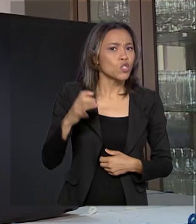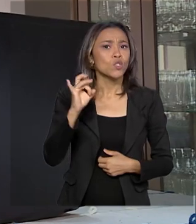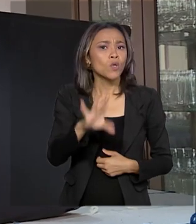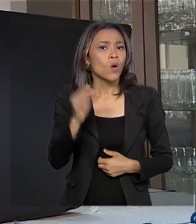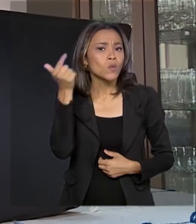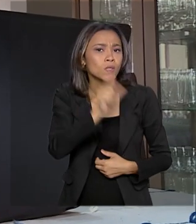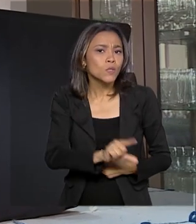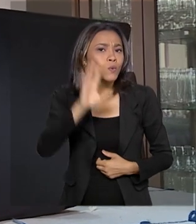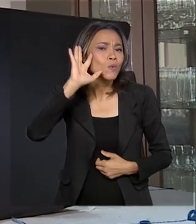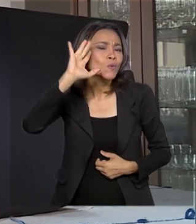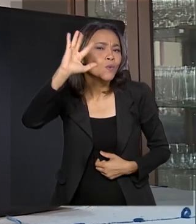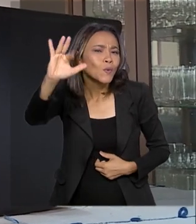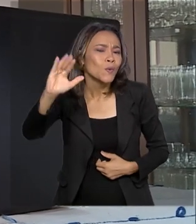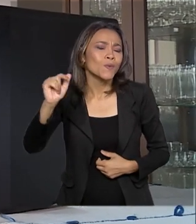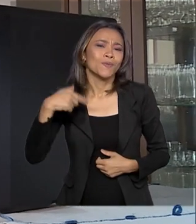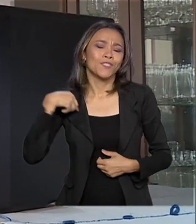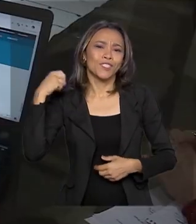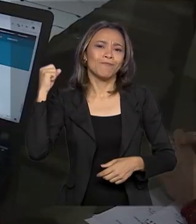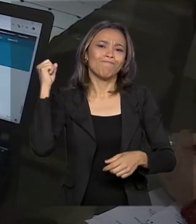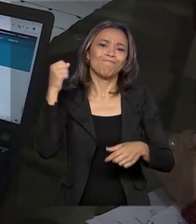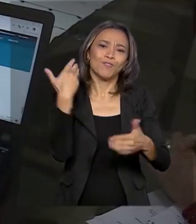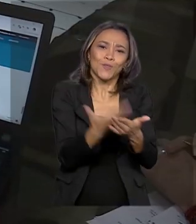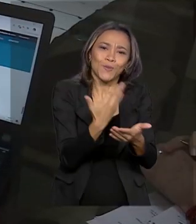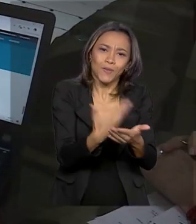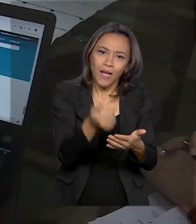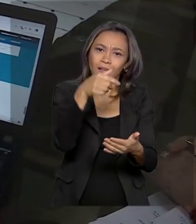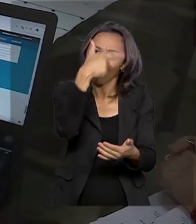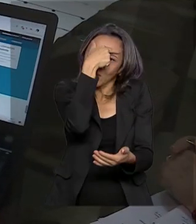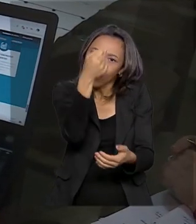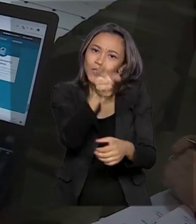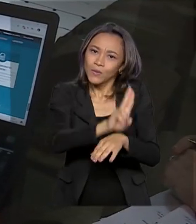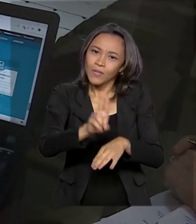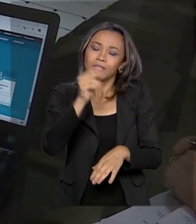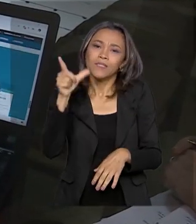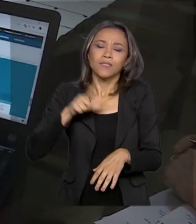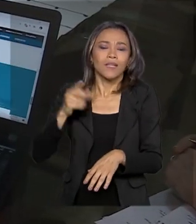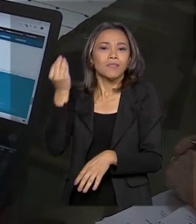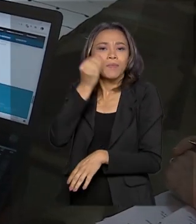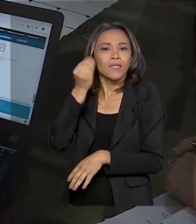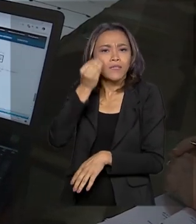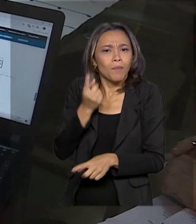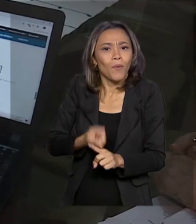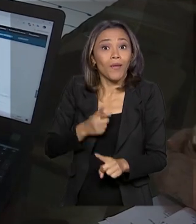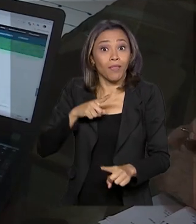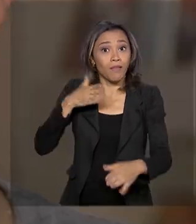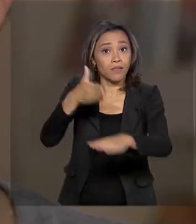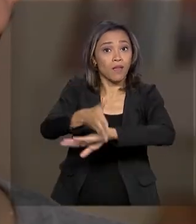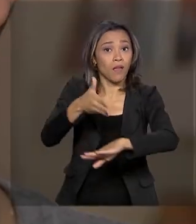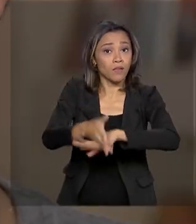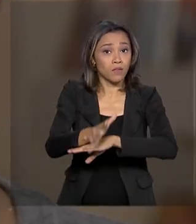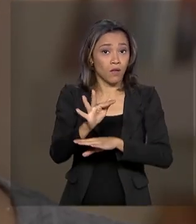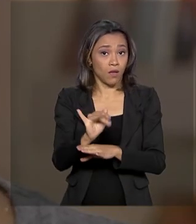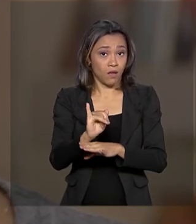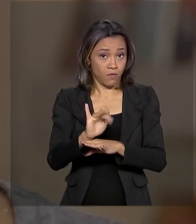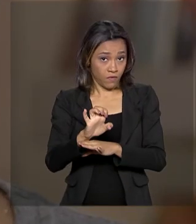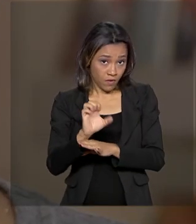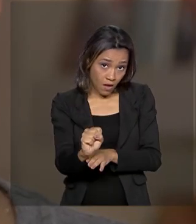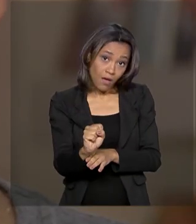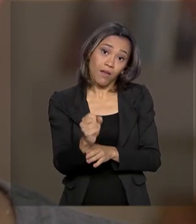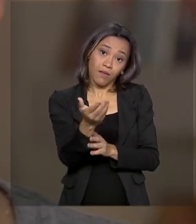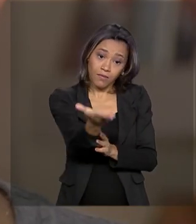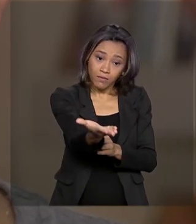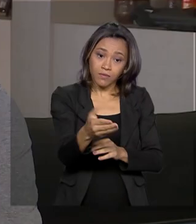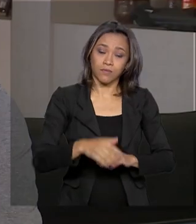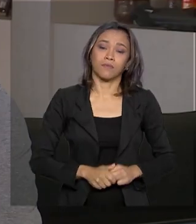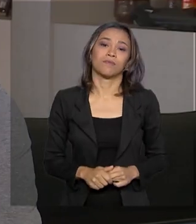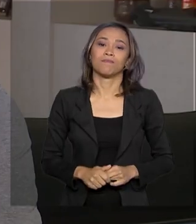realizar o sonho de cursar uma faculdade e ter experiência profissional porque teve acesso ao FIES, o Fundo de Financiamento